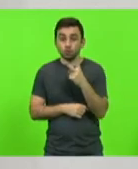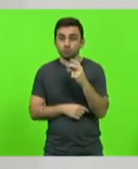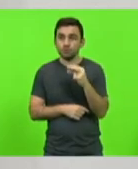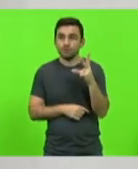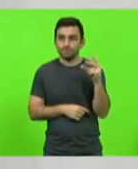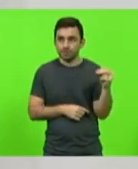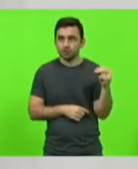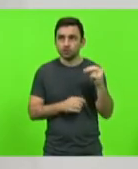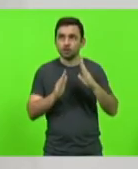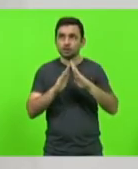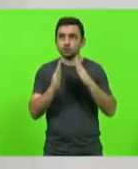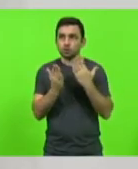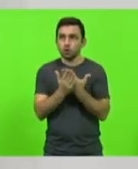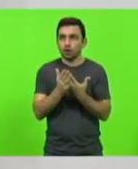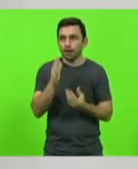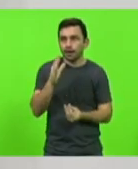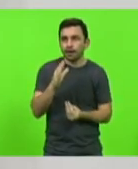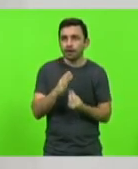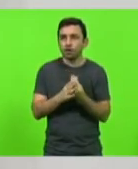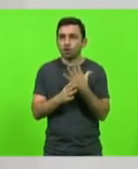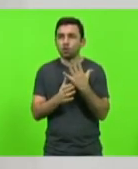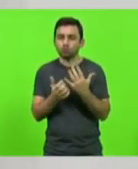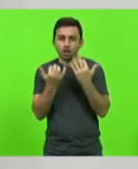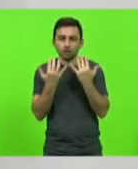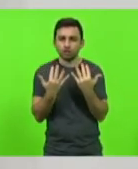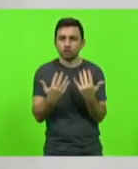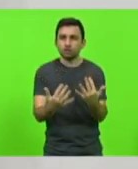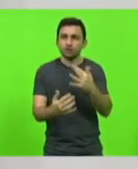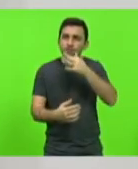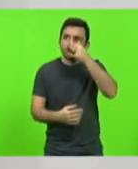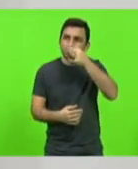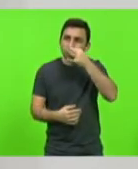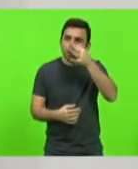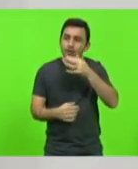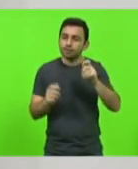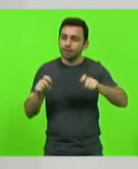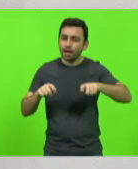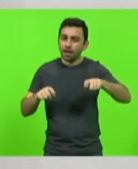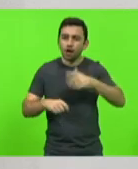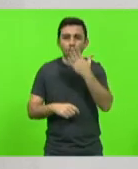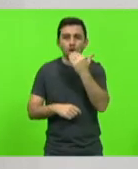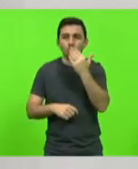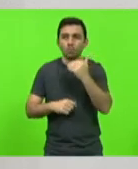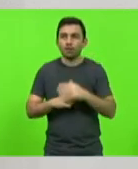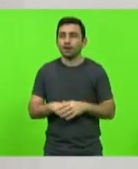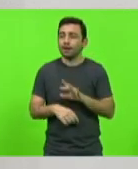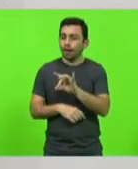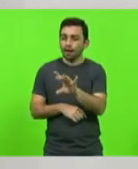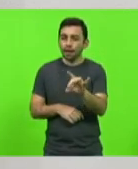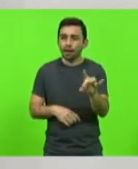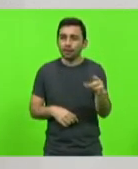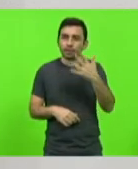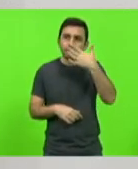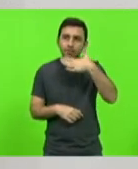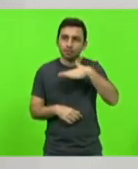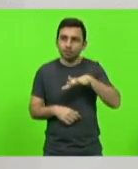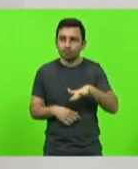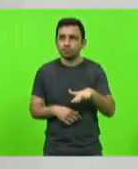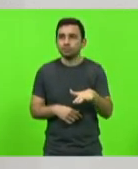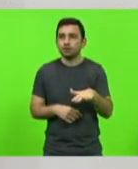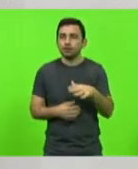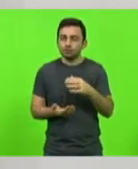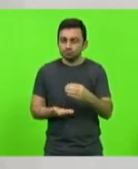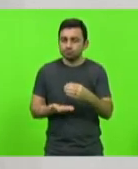a escola criou um jardim de flores comestíveis. Cada criança recebe uma